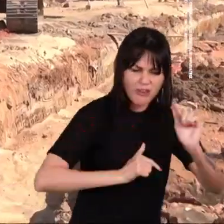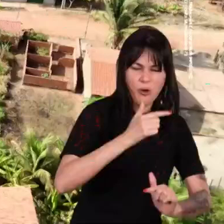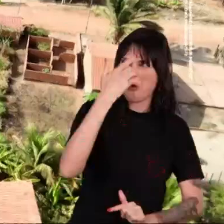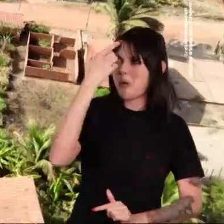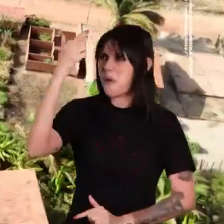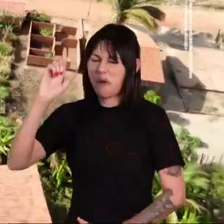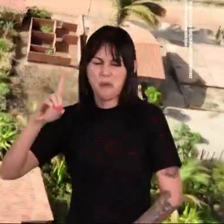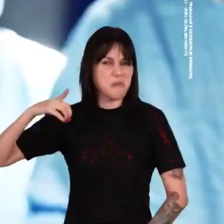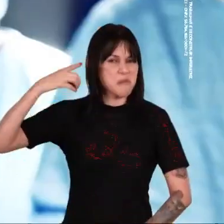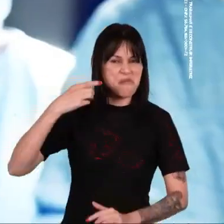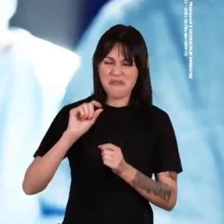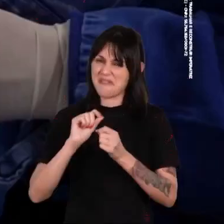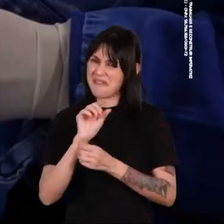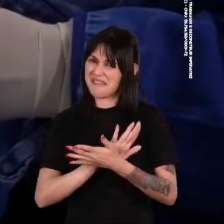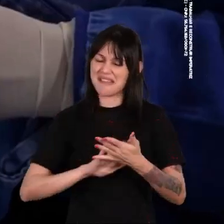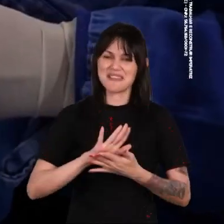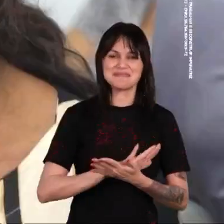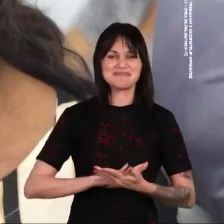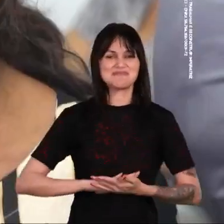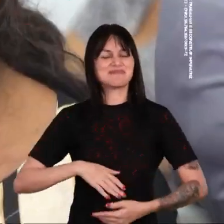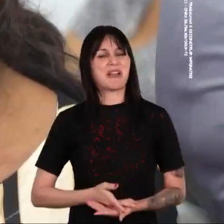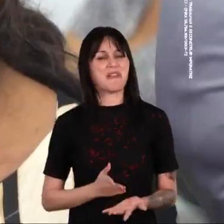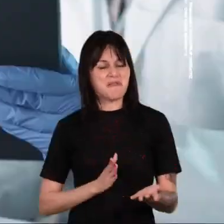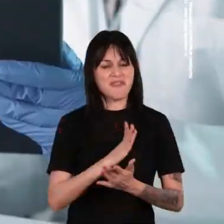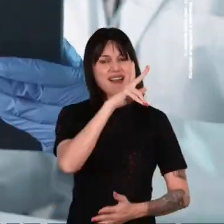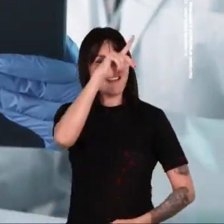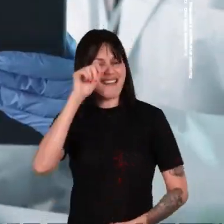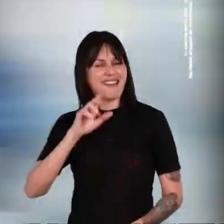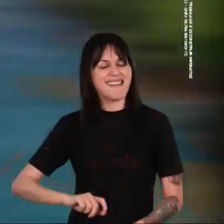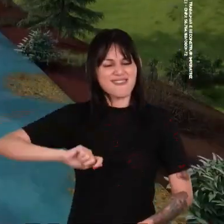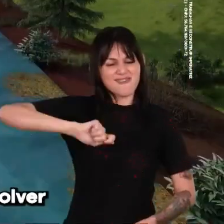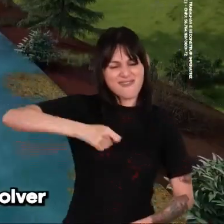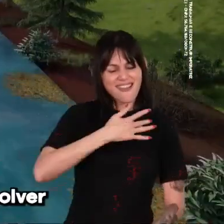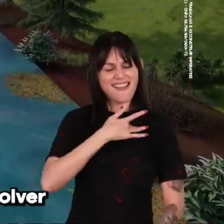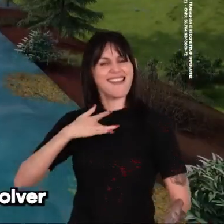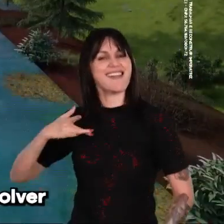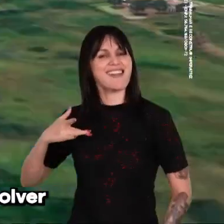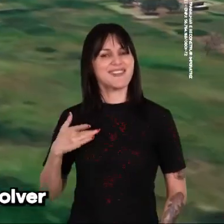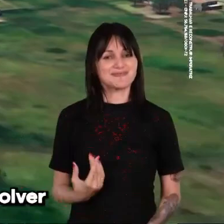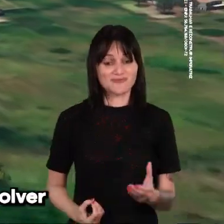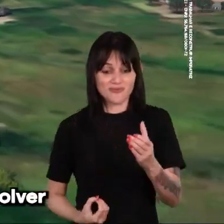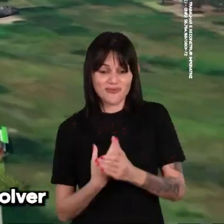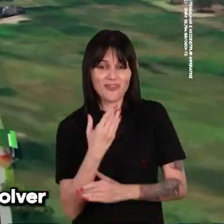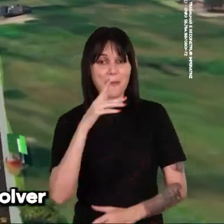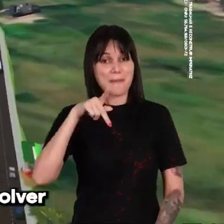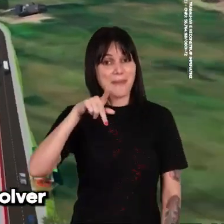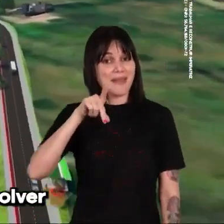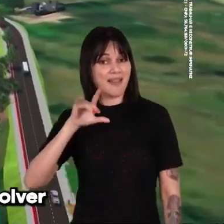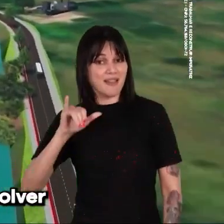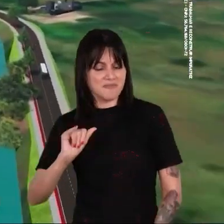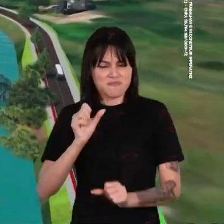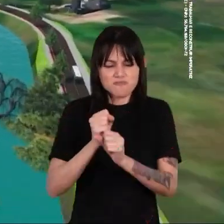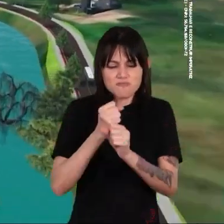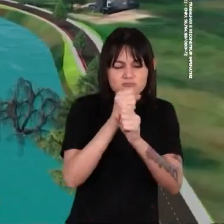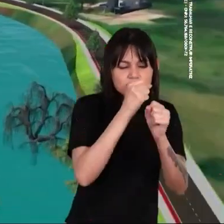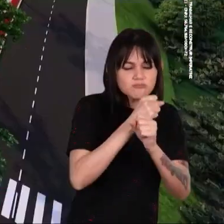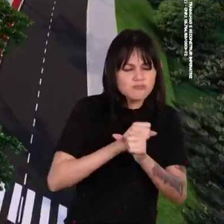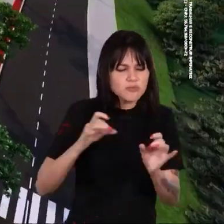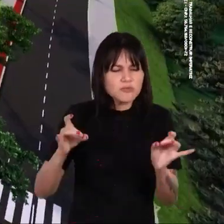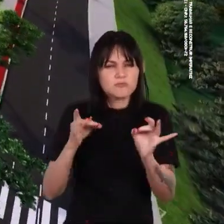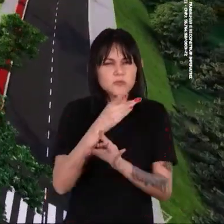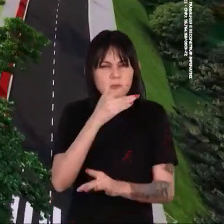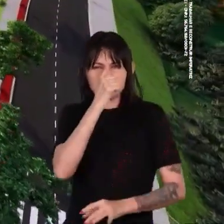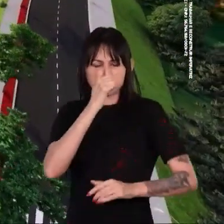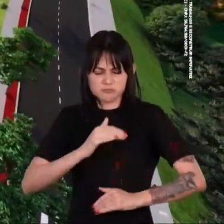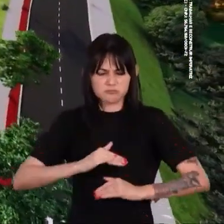deputados da história de Imperatriz. Como prefeito, vou virar a chave da saúde, implantar o PDI com obras para resolver o problema dos